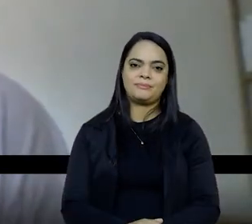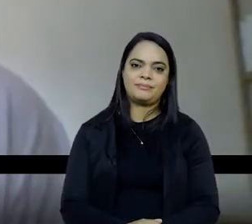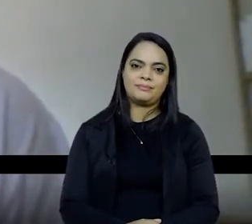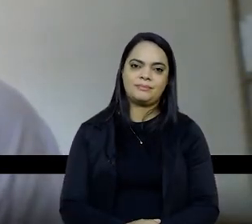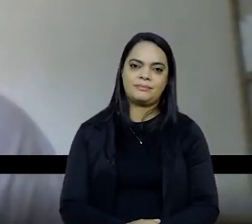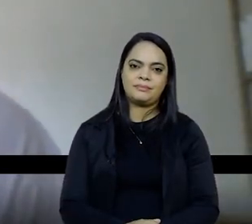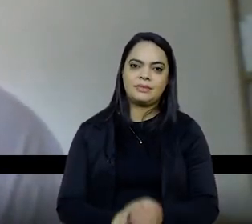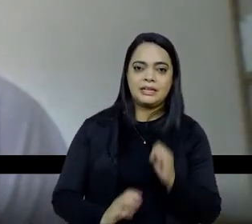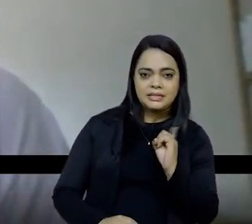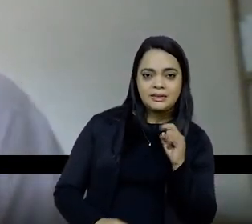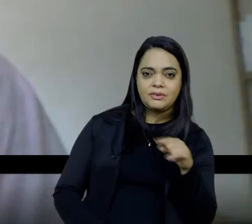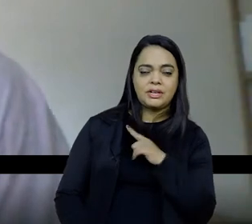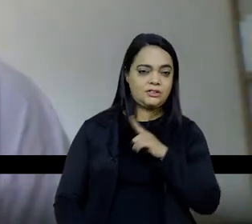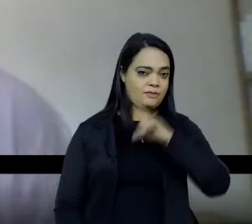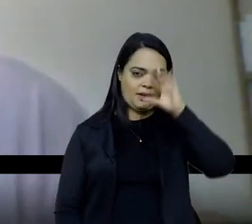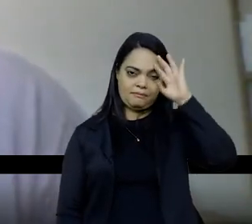se você tiver alguma ideia,